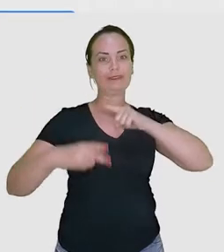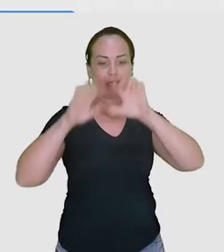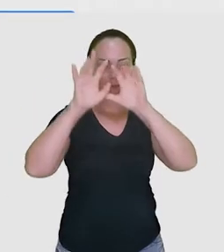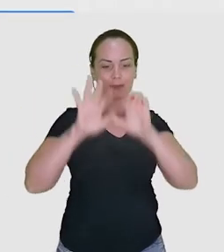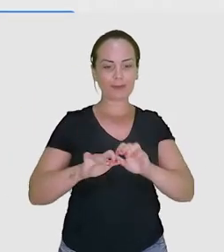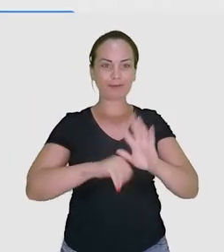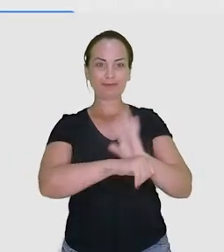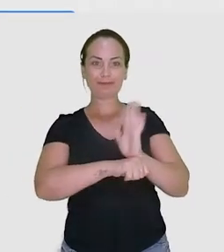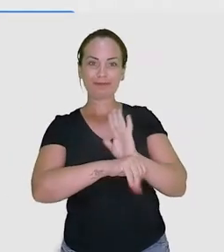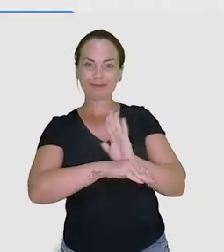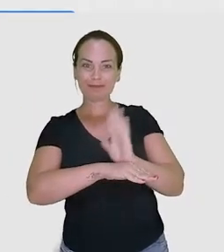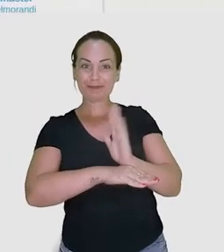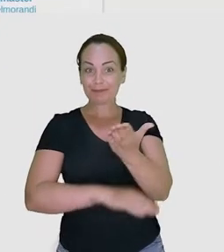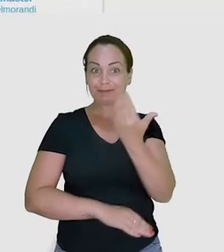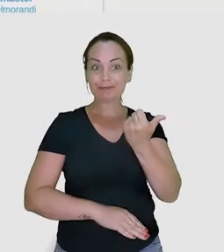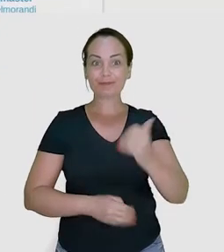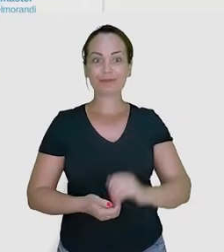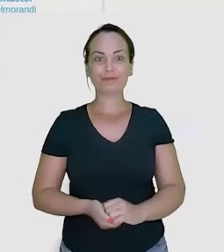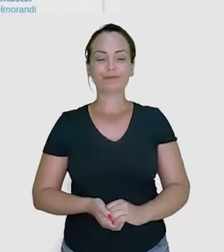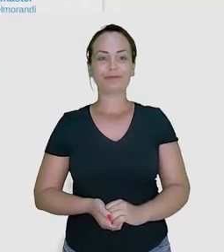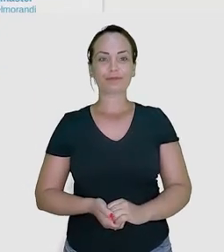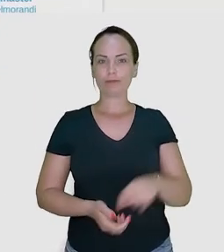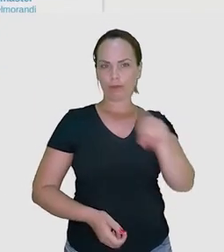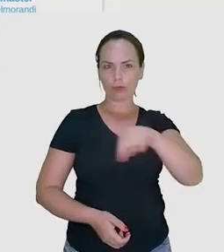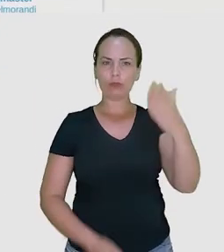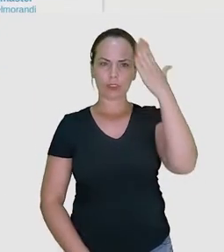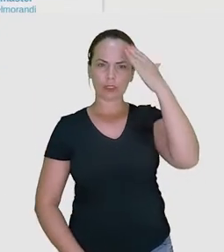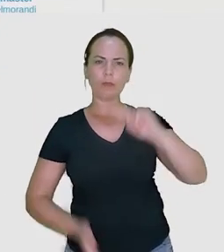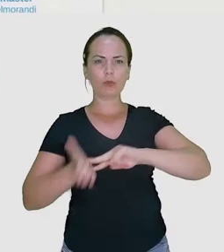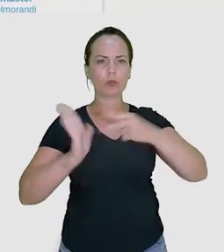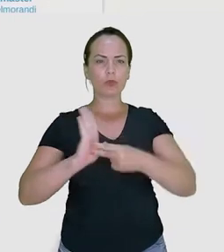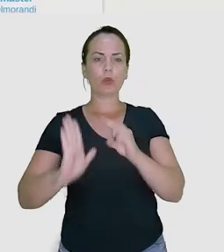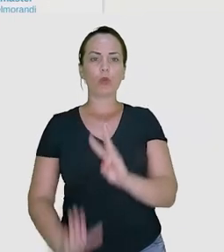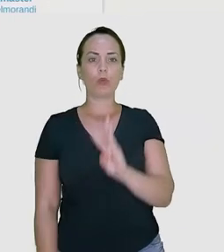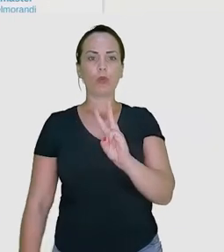sociais e no nosso site. Os links vão estar na descrição desse vídeo. Vamos lá?